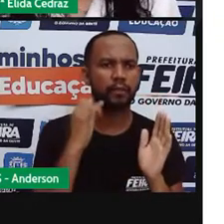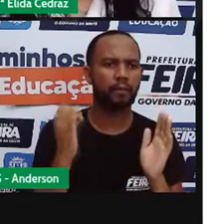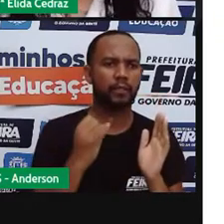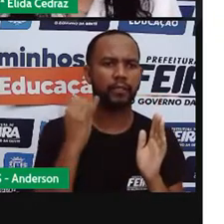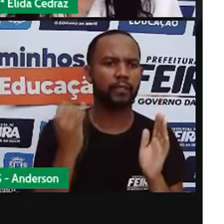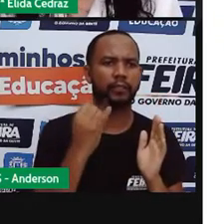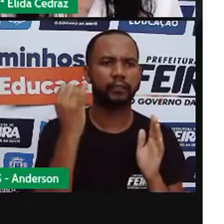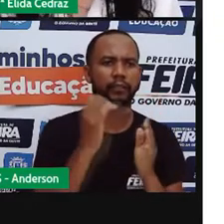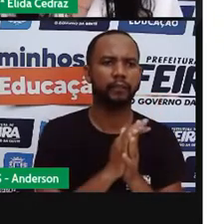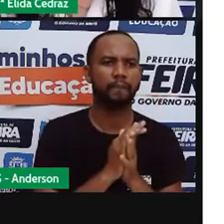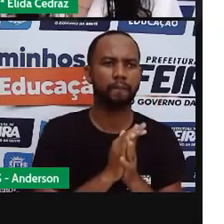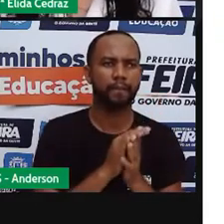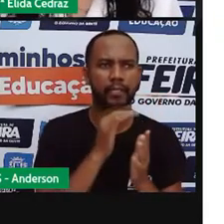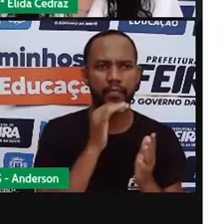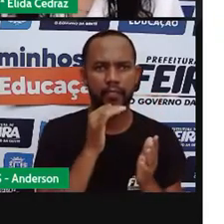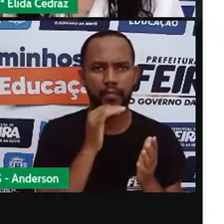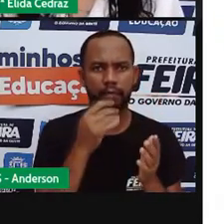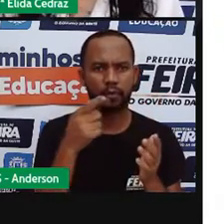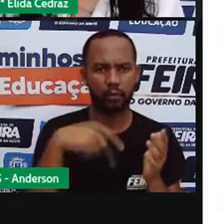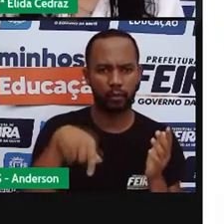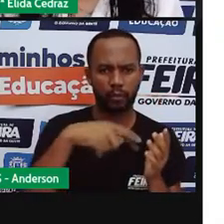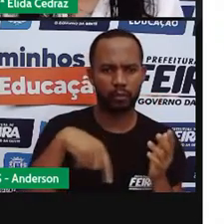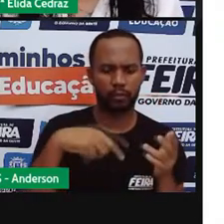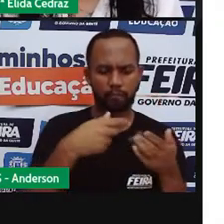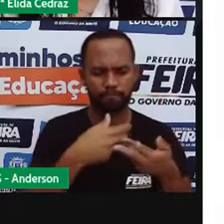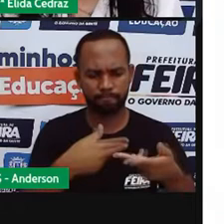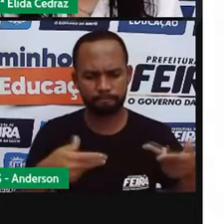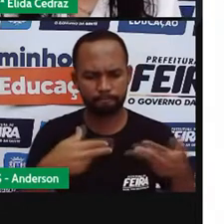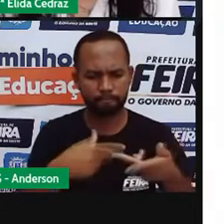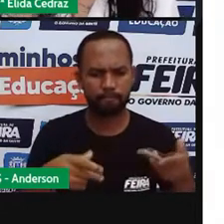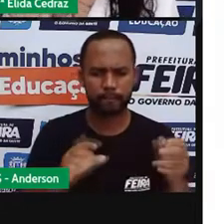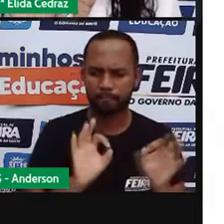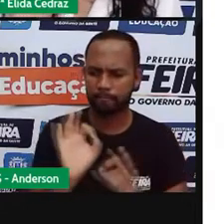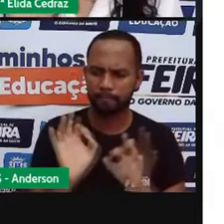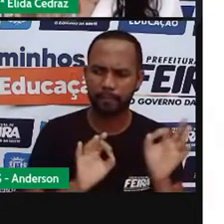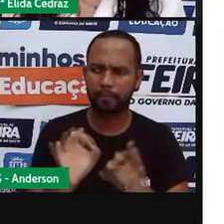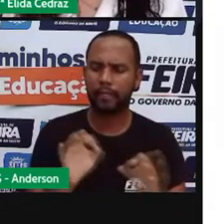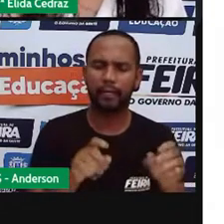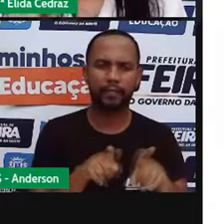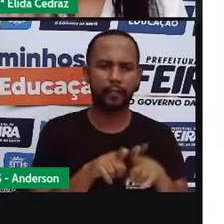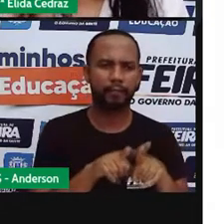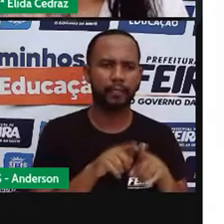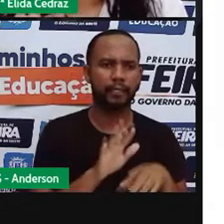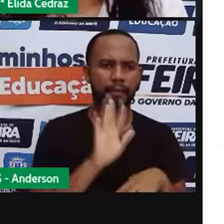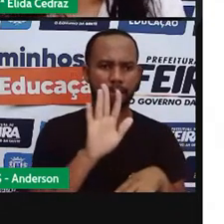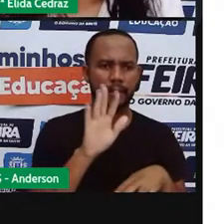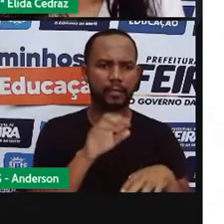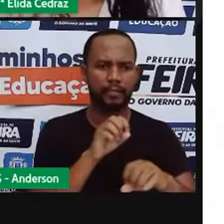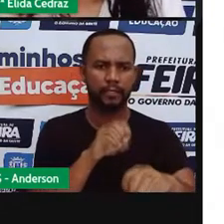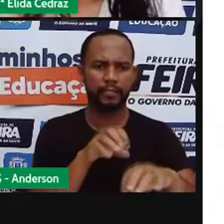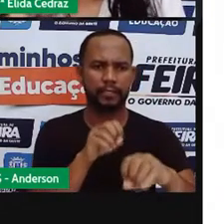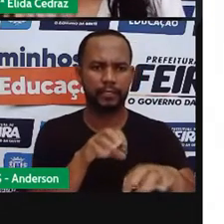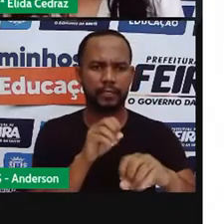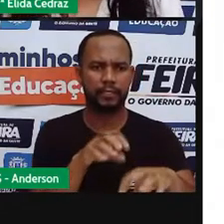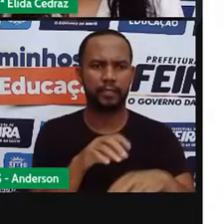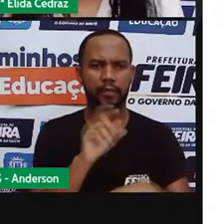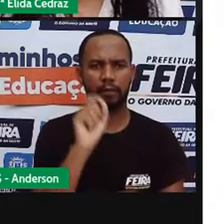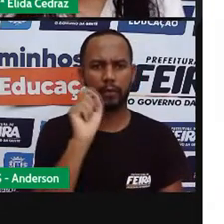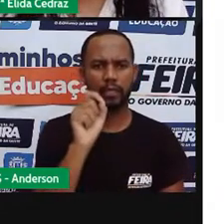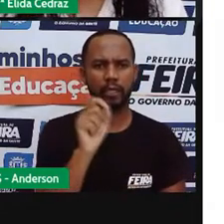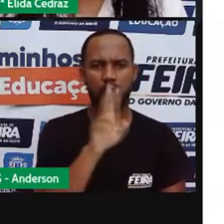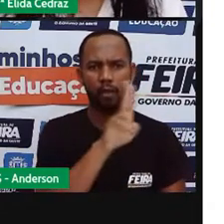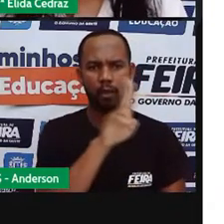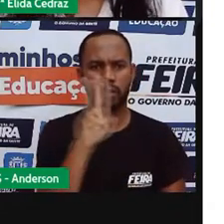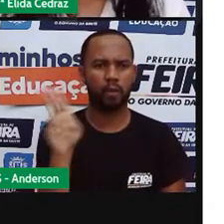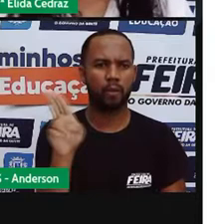criar, nem para a gente realizar alguma coisa. Mais em cima, nós vimos o nome orientar.